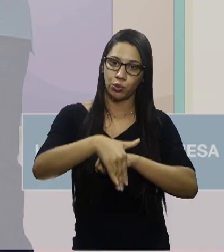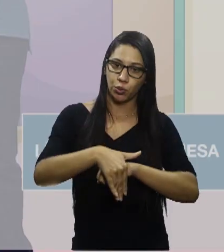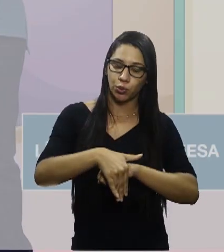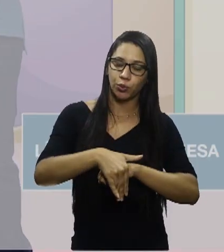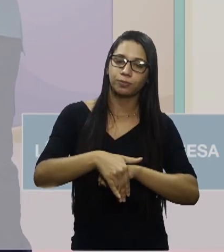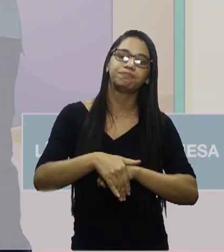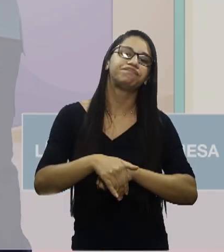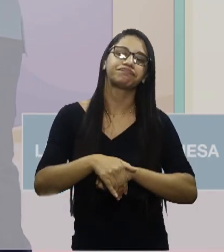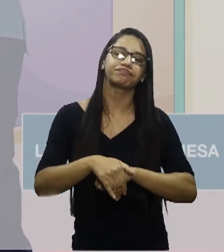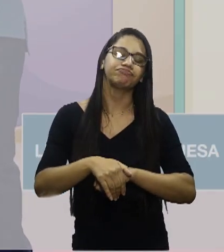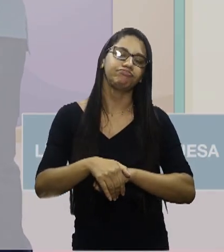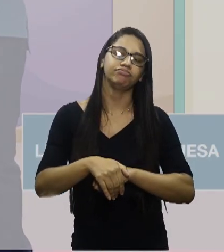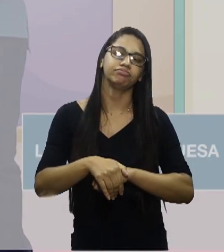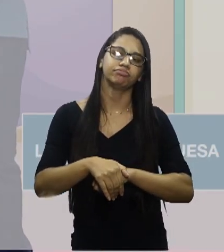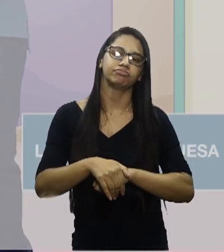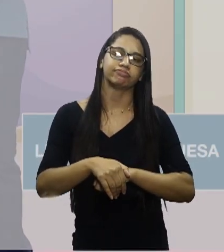né,